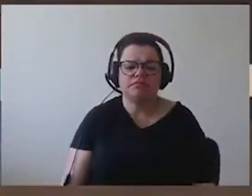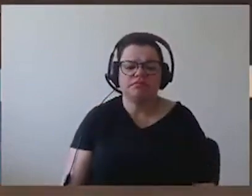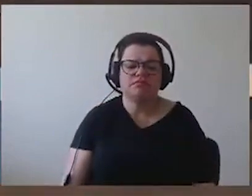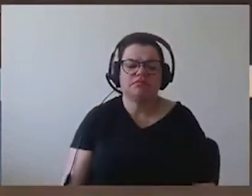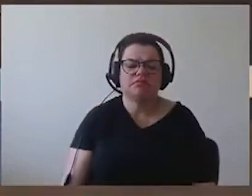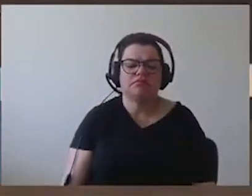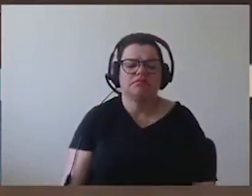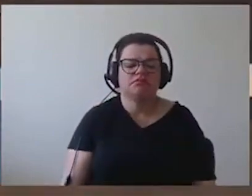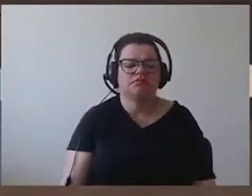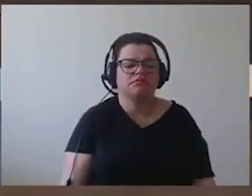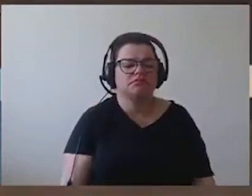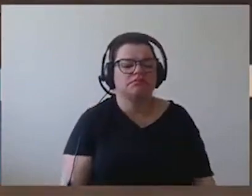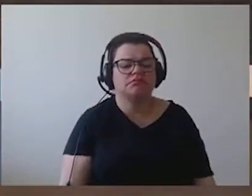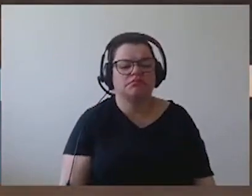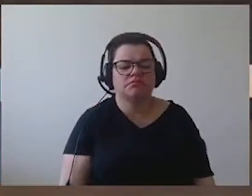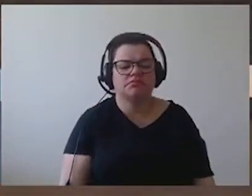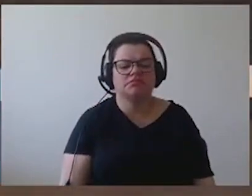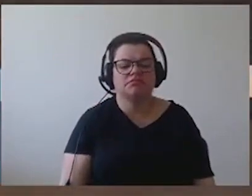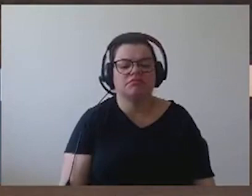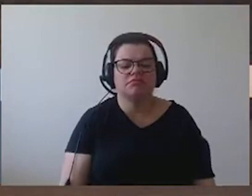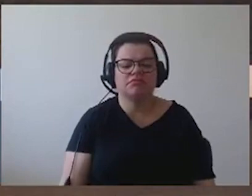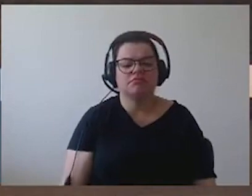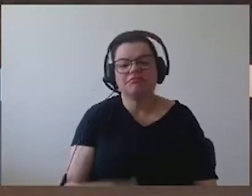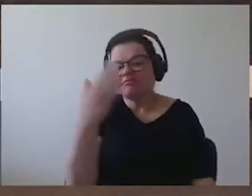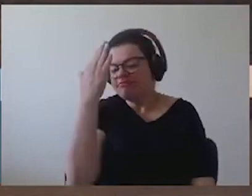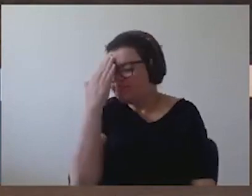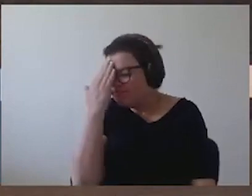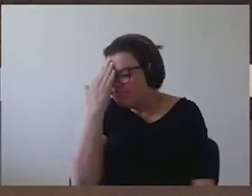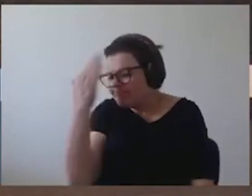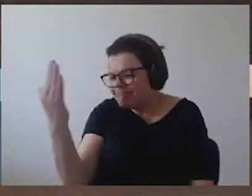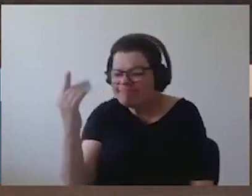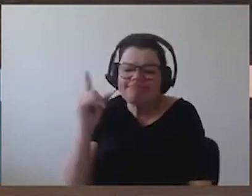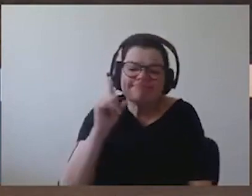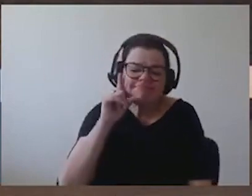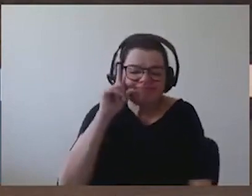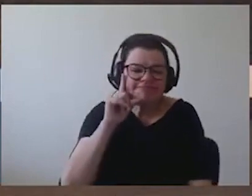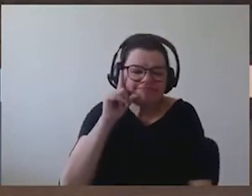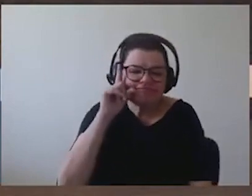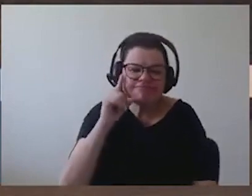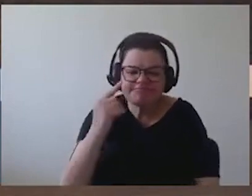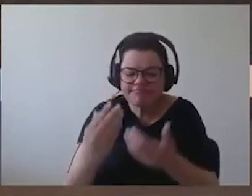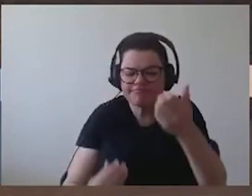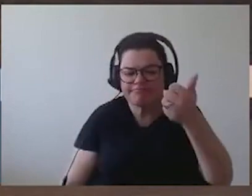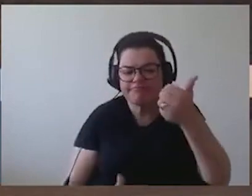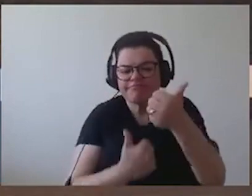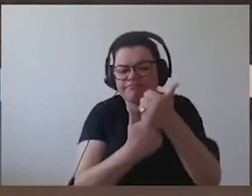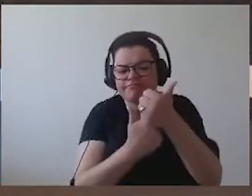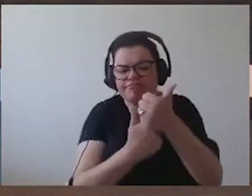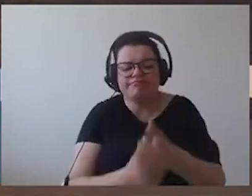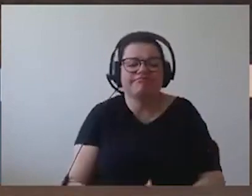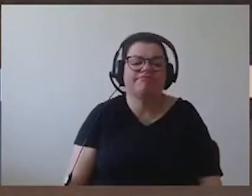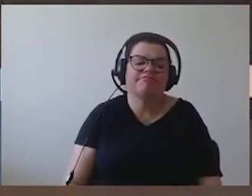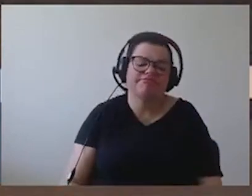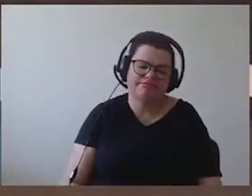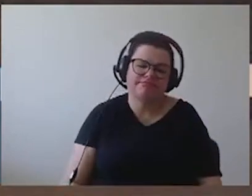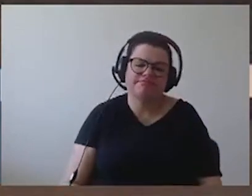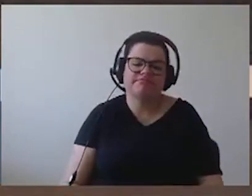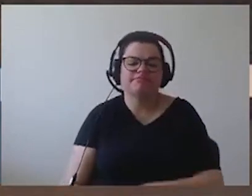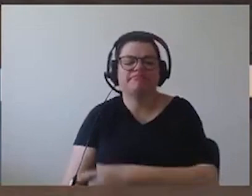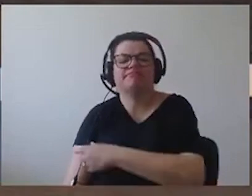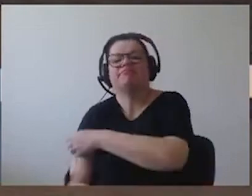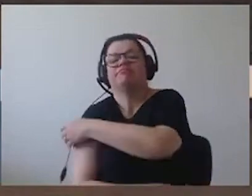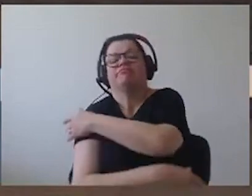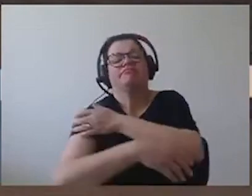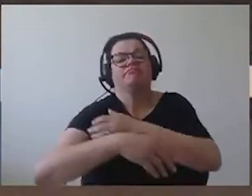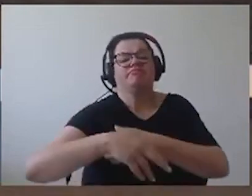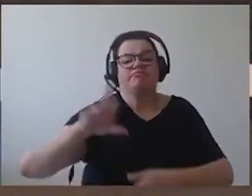Eu é que agradeço a sua contribuição, vereador Éder. Vossa Excelência tem razão. Se